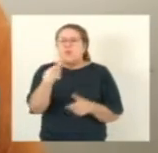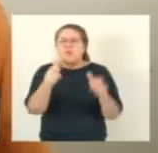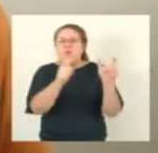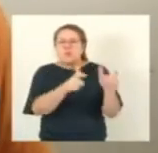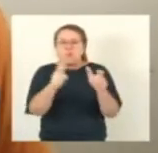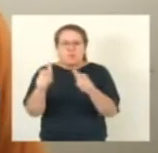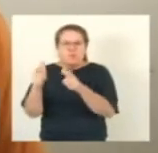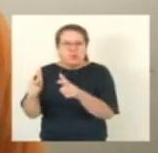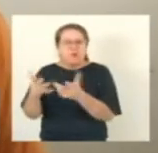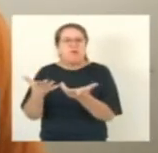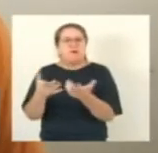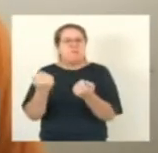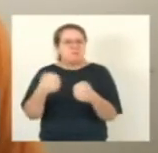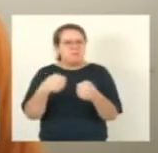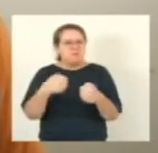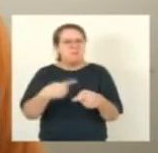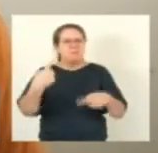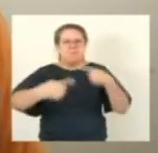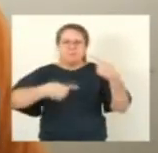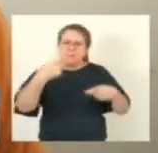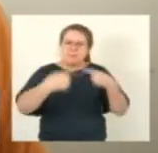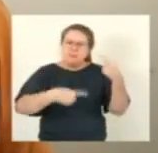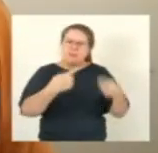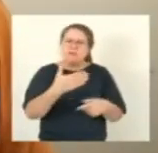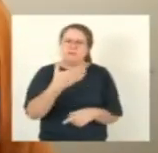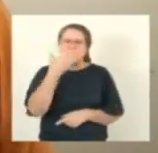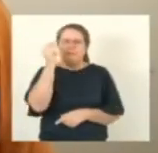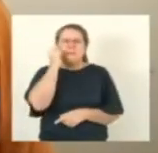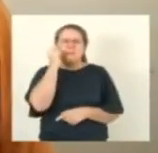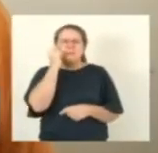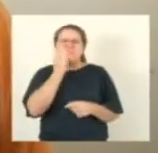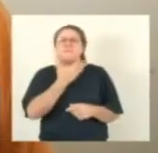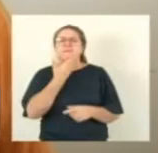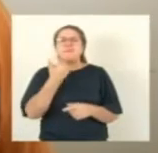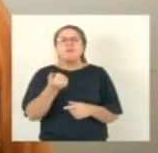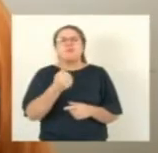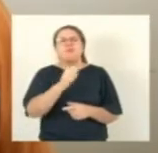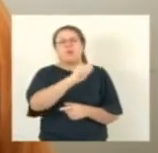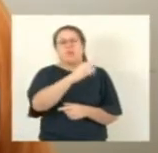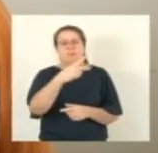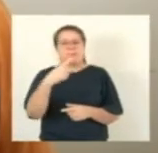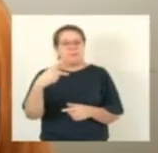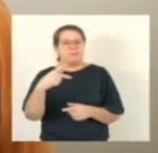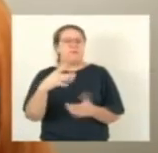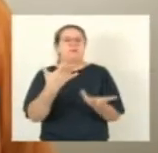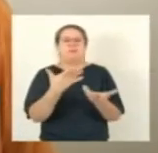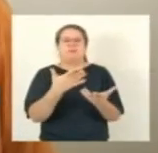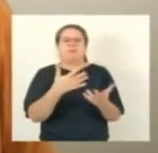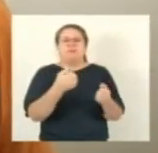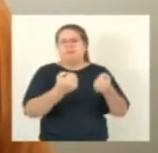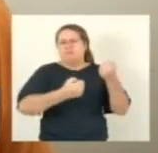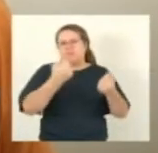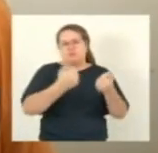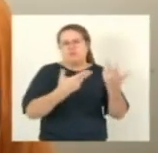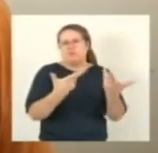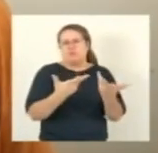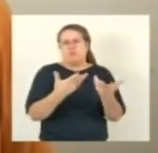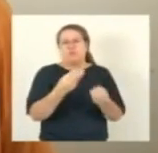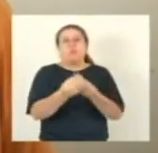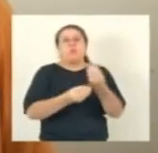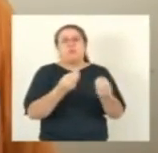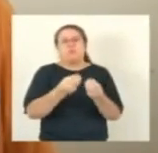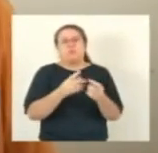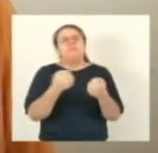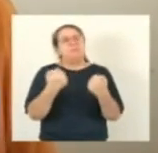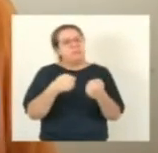iniciativas que estão sendo debatidas no Brasil todo a violência contra os motoristas de aplicativo cresceu bastante a insegurança